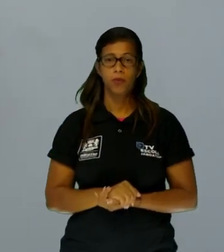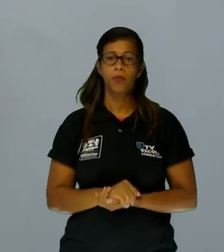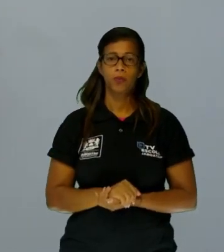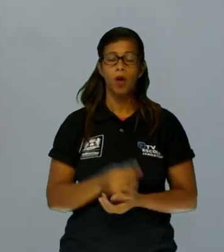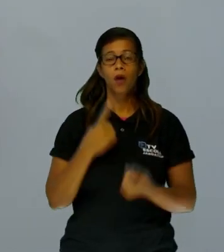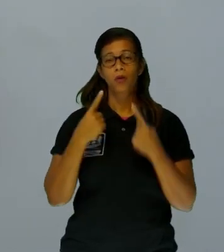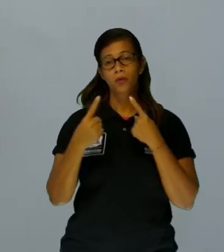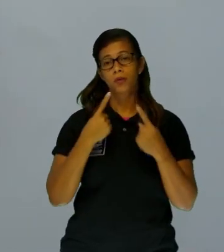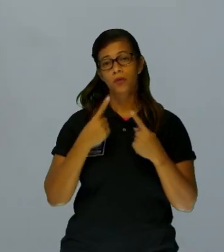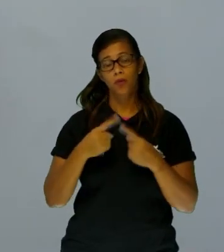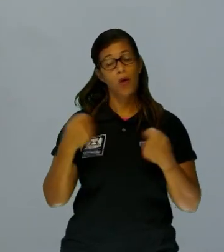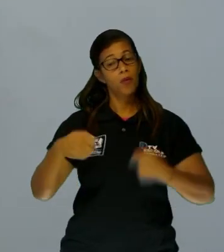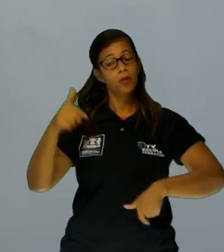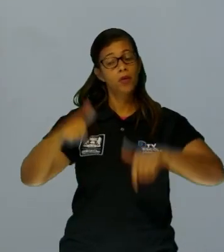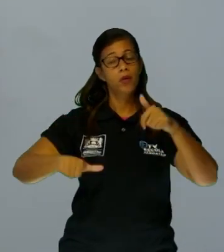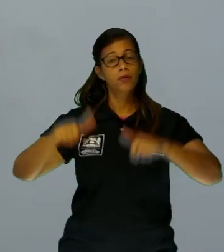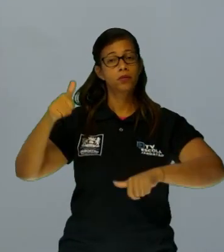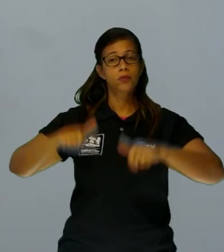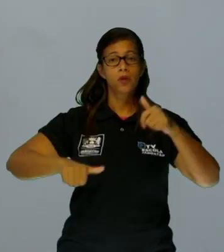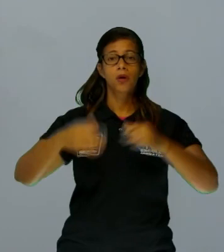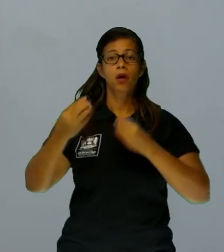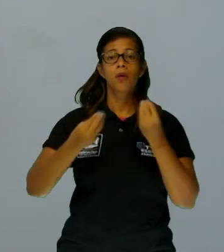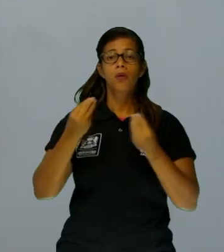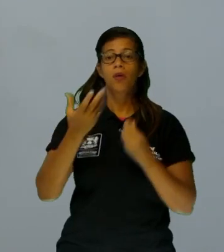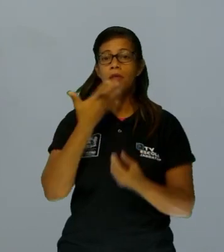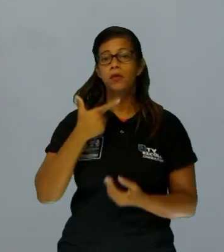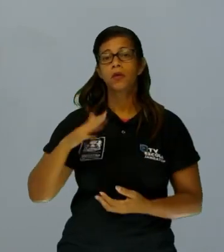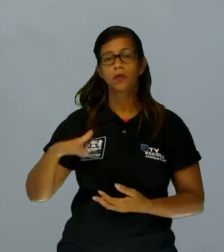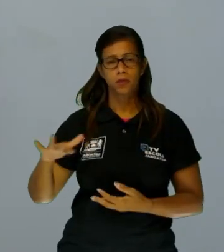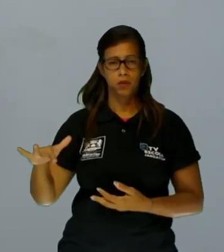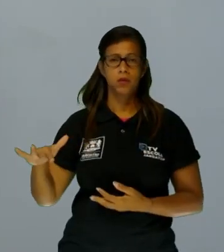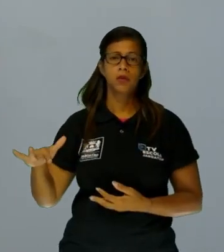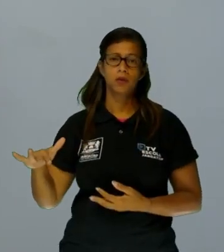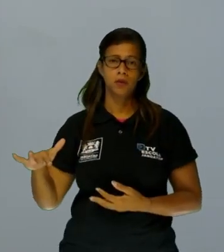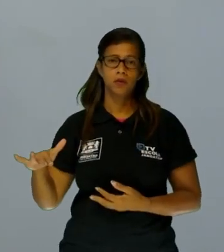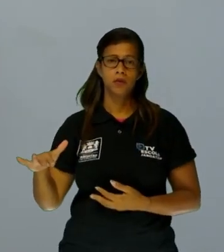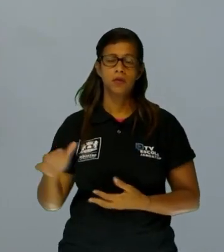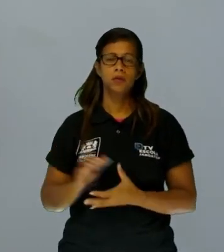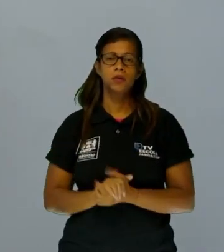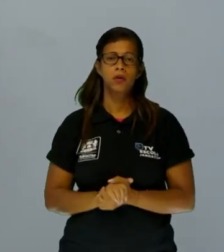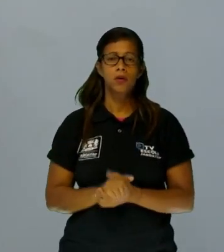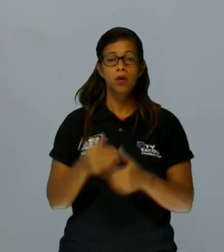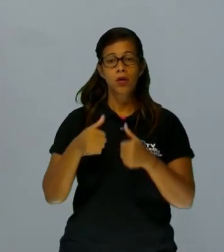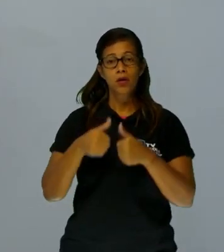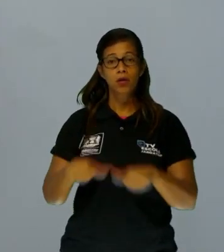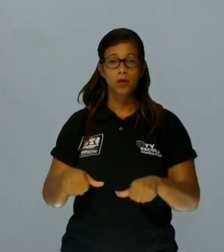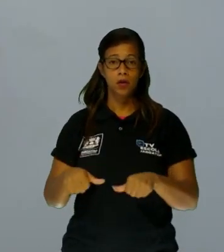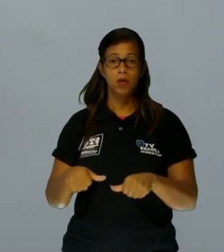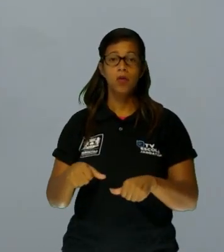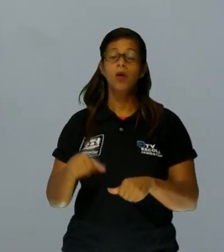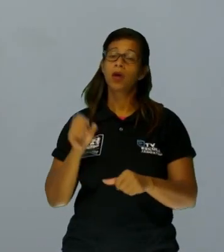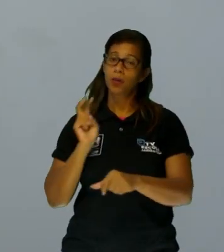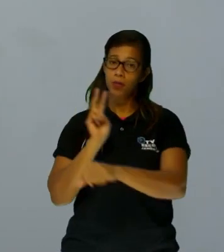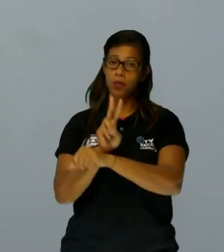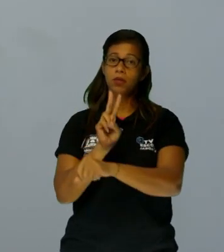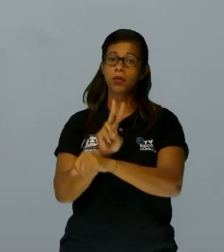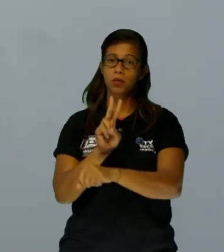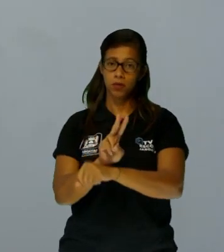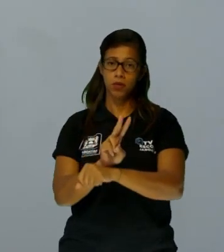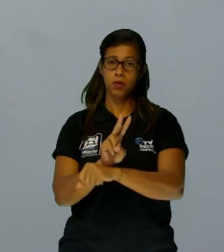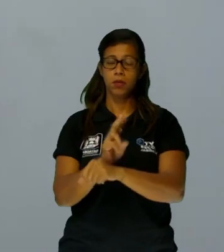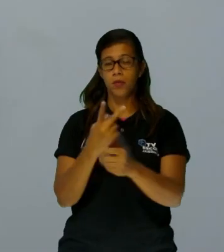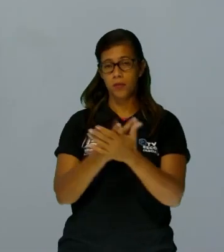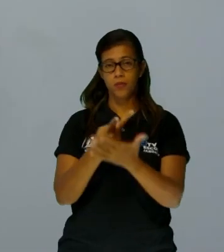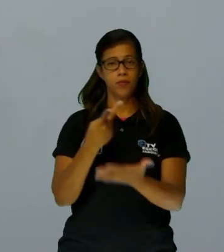que a gente precisa rever como essas crianças estão em um ambiente de vulnerabilidade. Protegê-las para evitar que elas um dia cheguem a esse ponto,